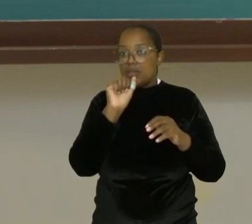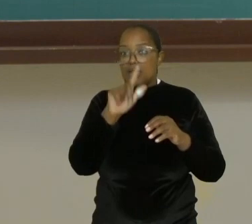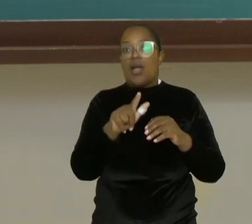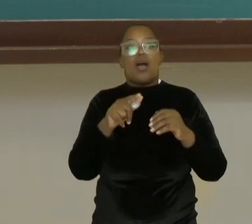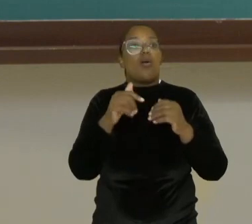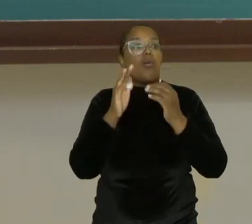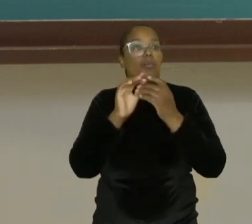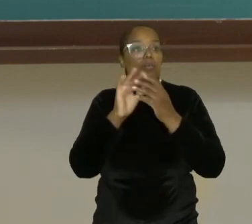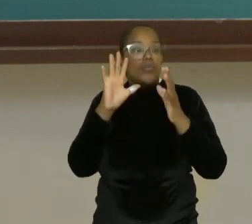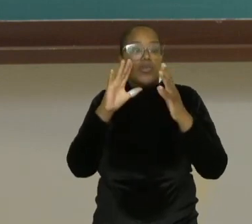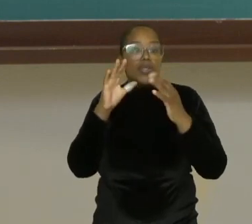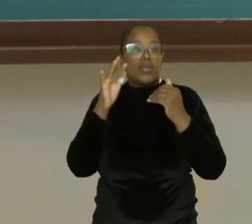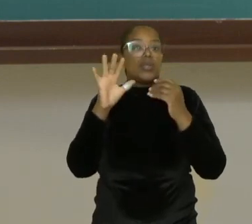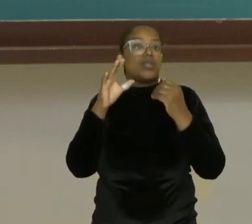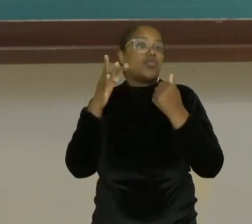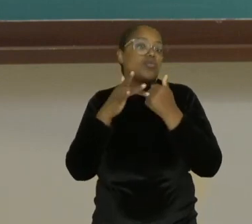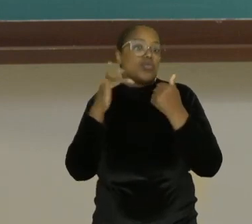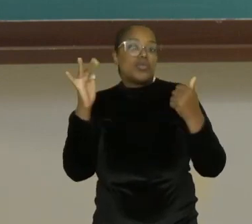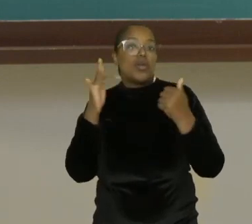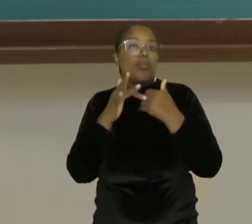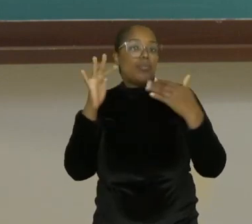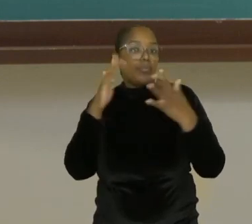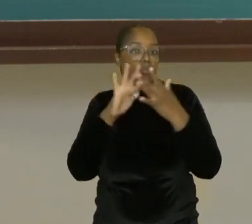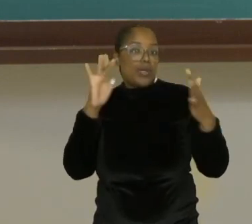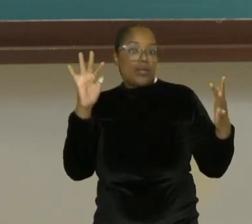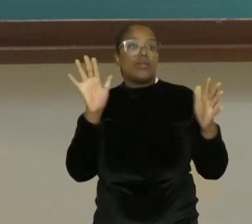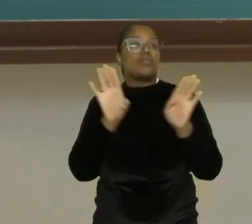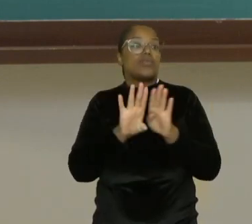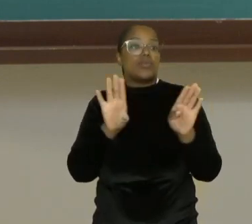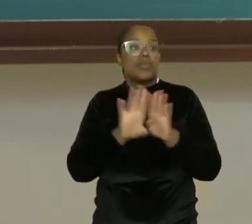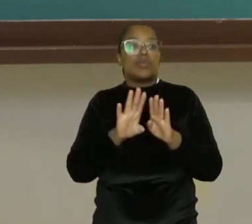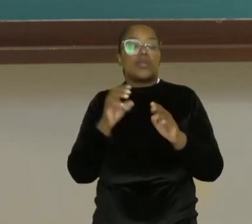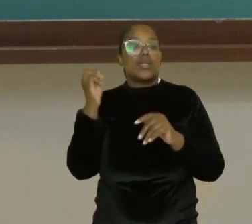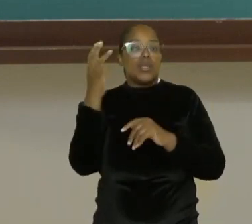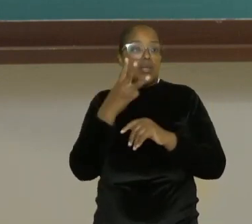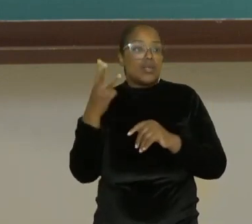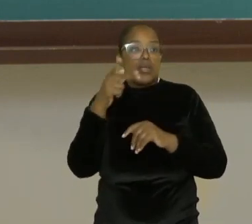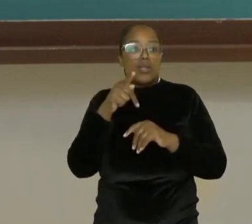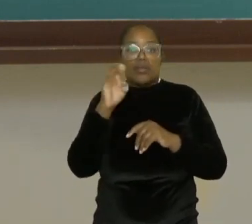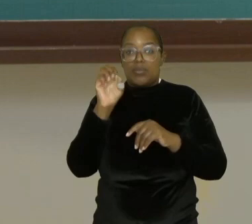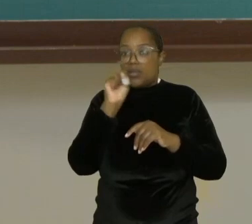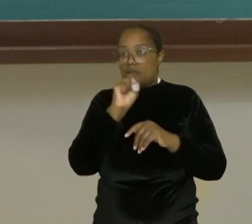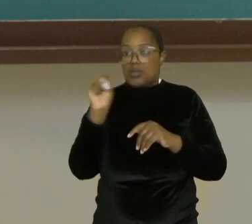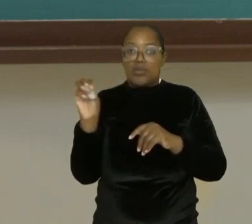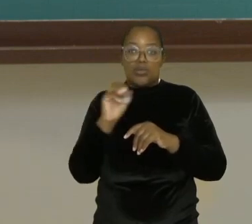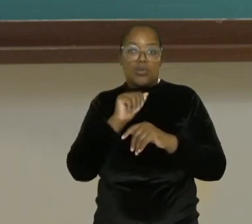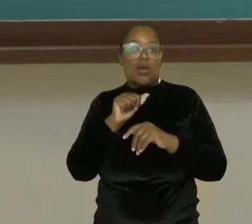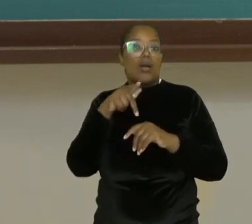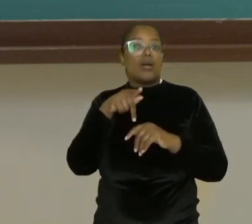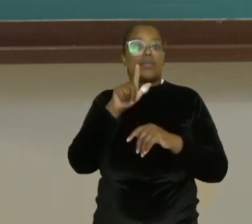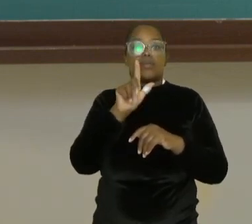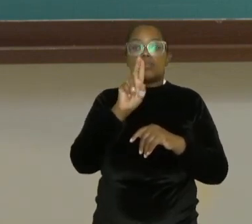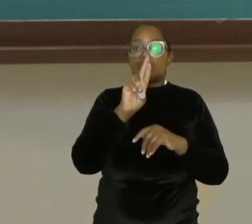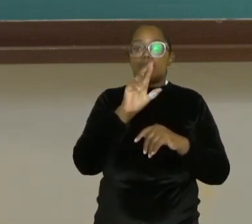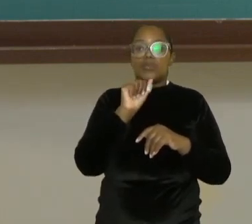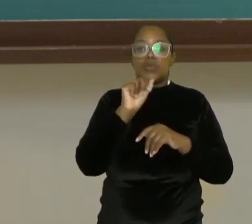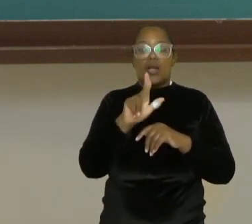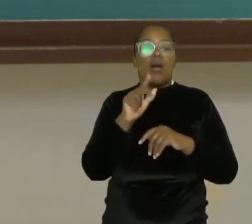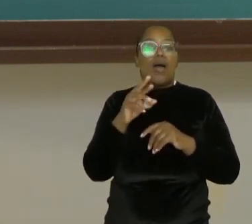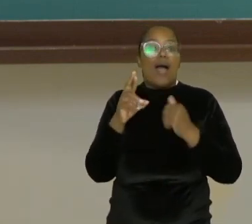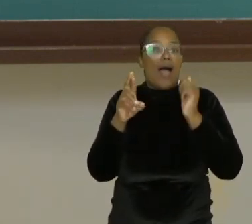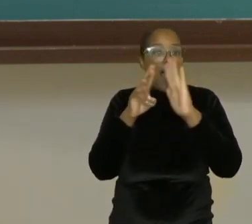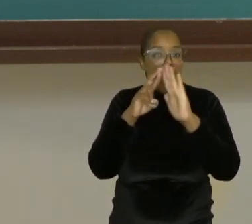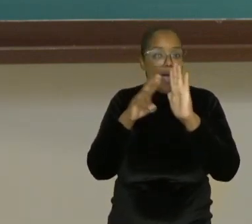verbo está no plural também. Brilhavam. Terceira pessoa do plural, brilhavam. A regra geral da